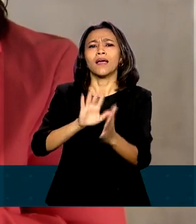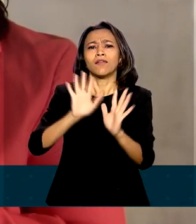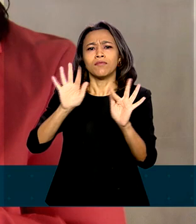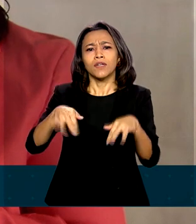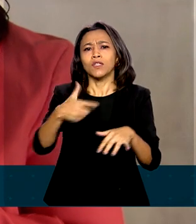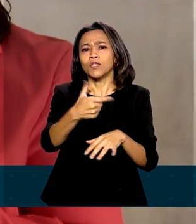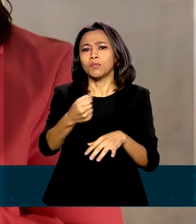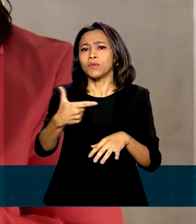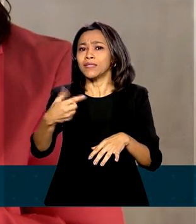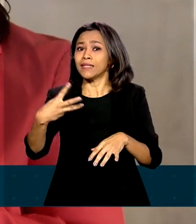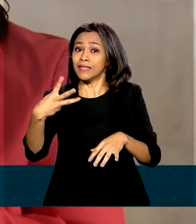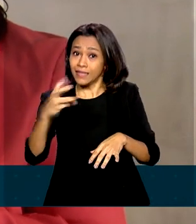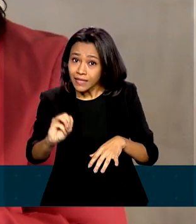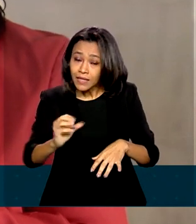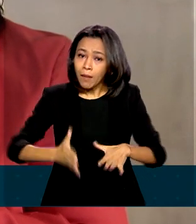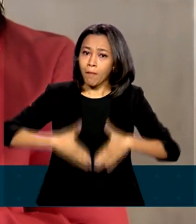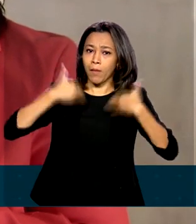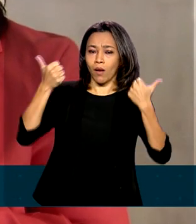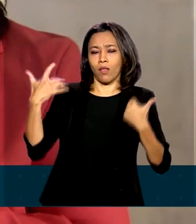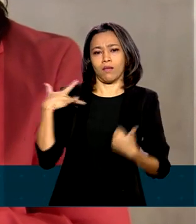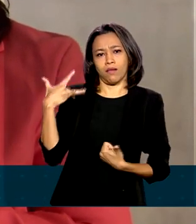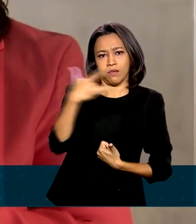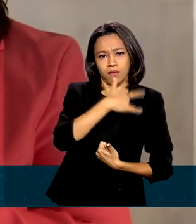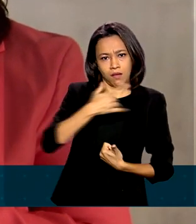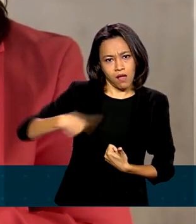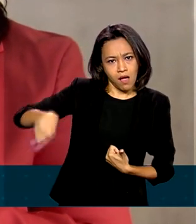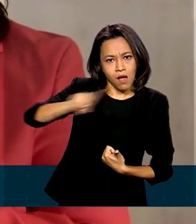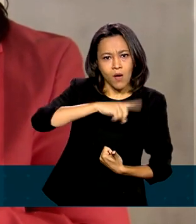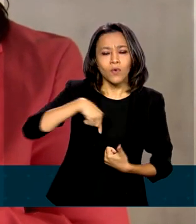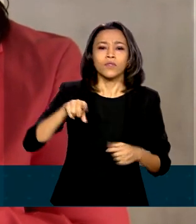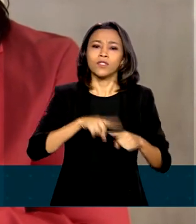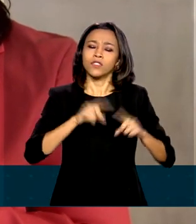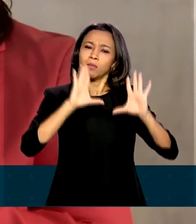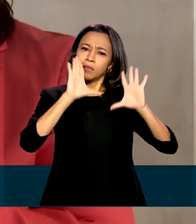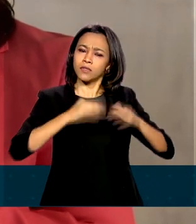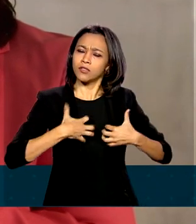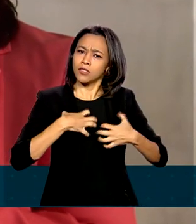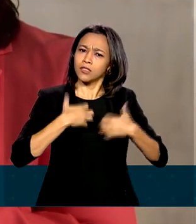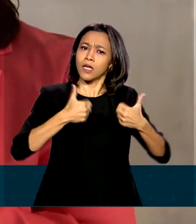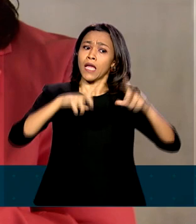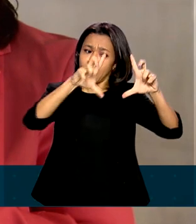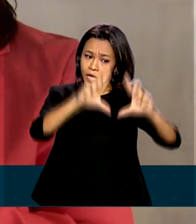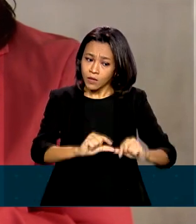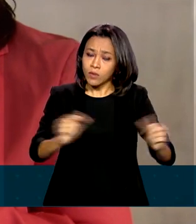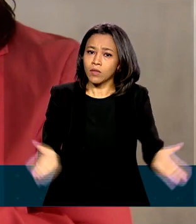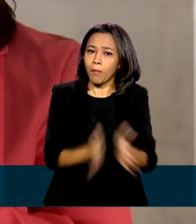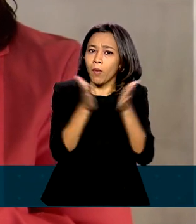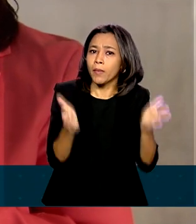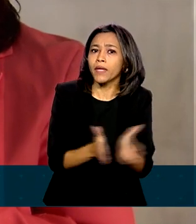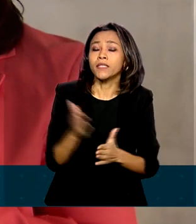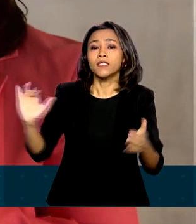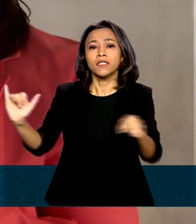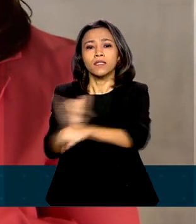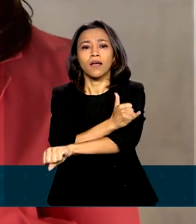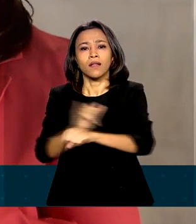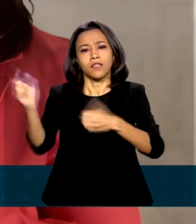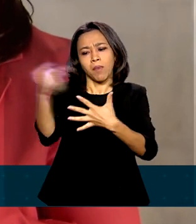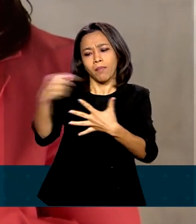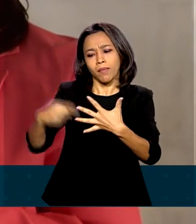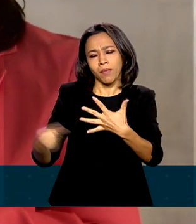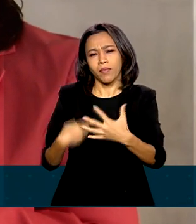busquem a melhoria da saúde e do bem-estar da população, com a redução da pobreza e medidas que garantam o desenvolvimento